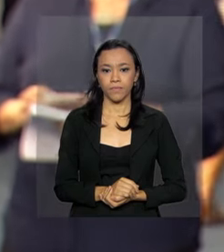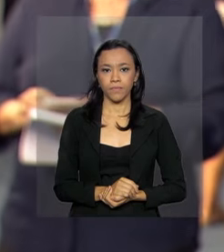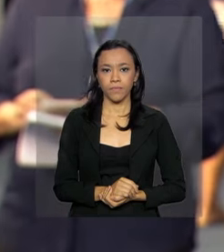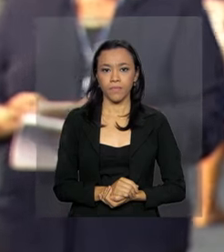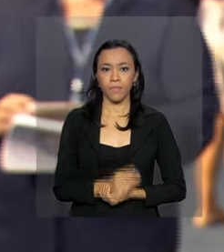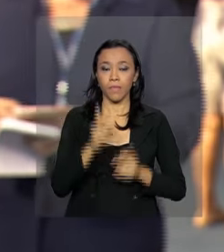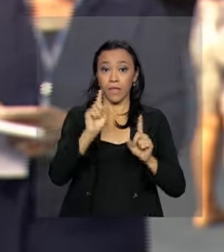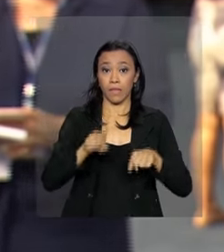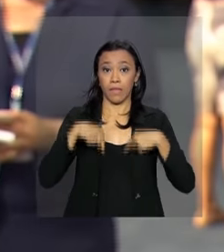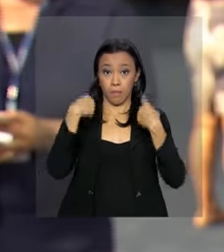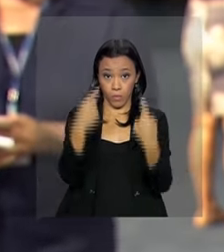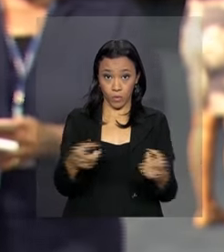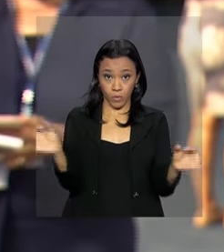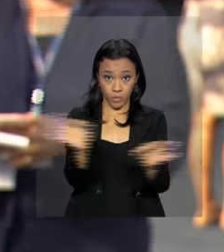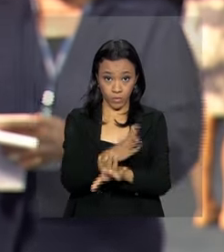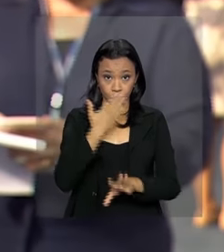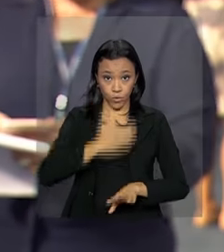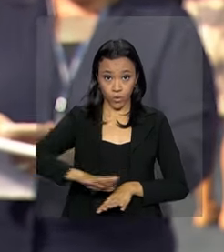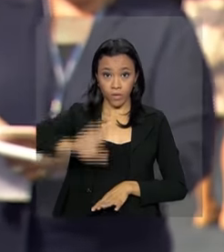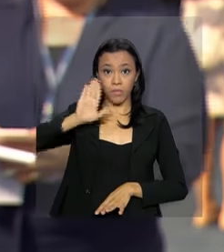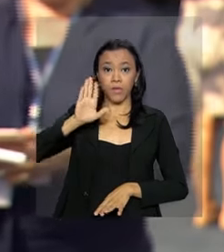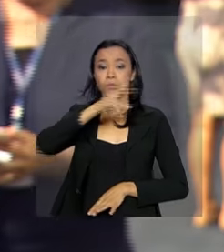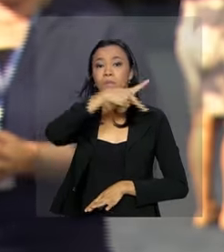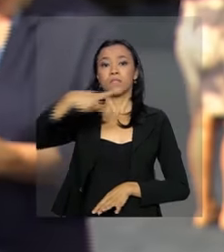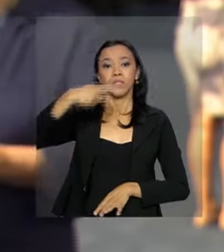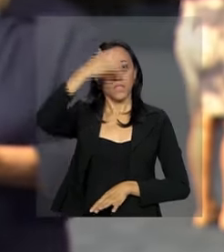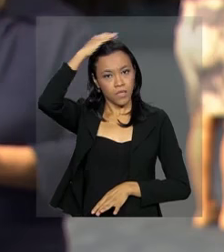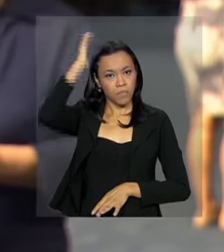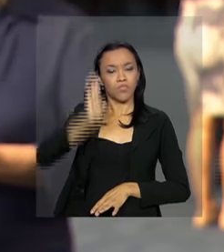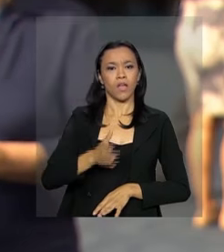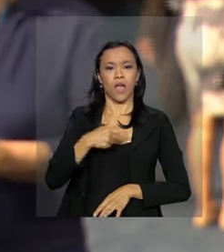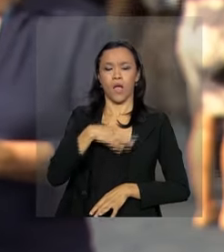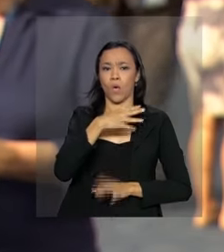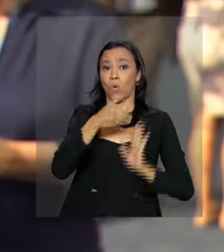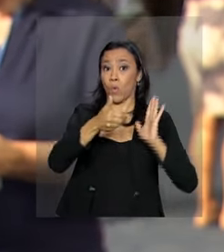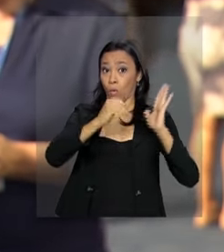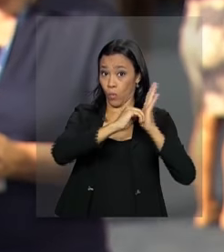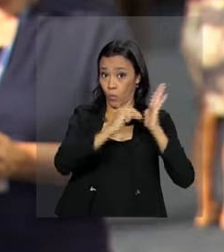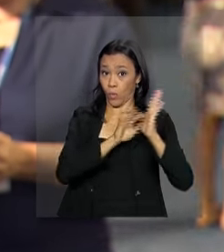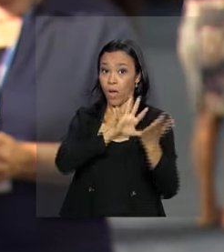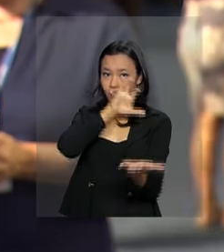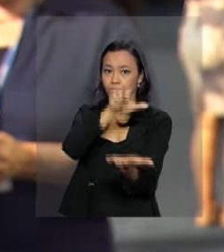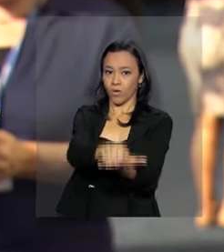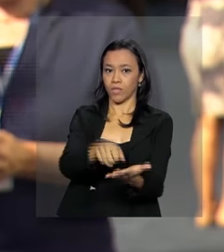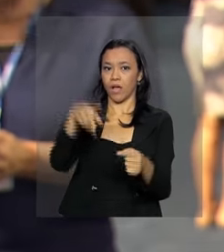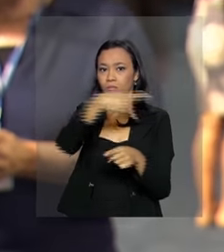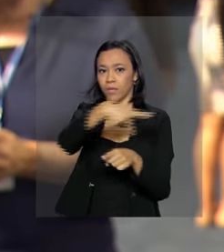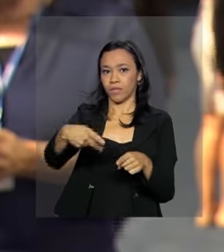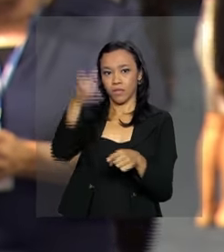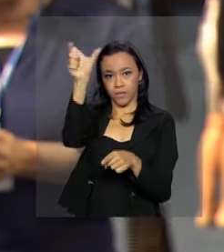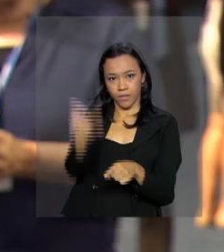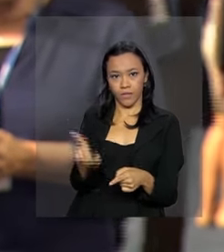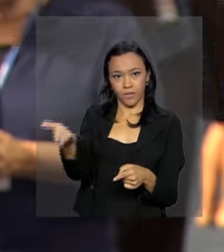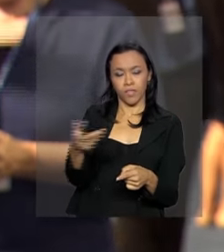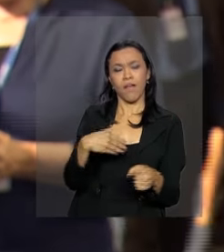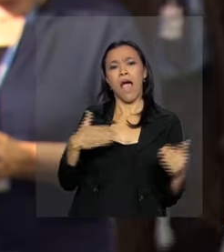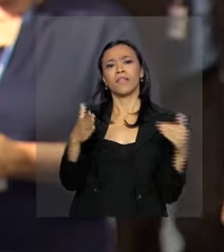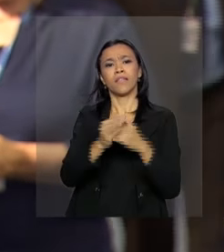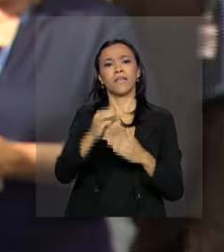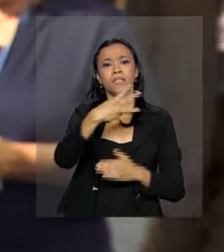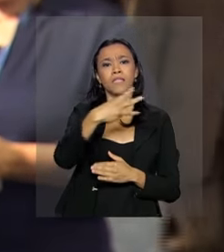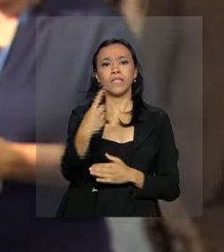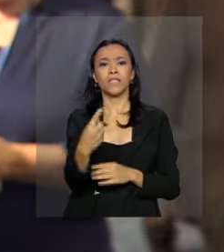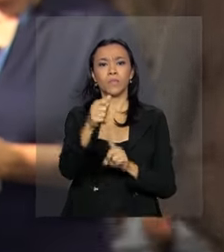Após o juramento, Renan Calheiros declarou Michel Temer empossado o presidente da República. O mandato de Temer vai até 31